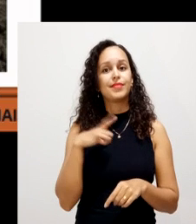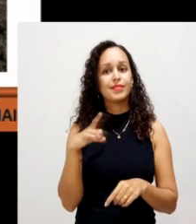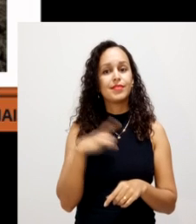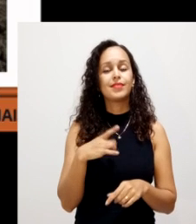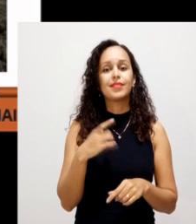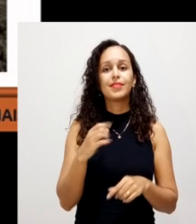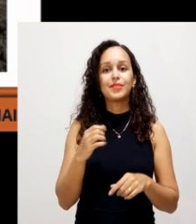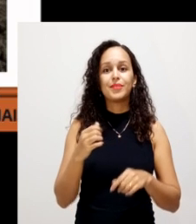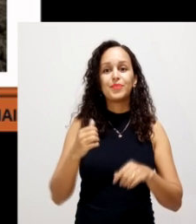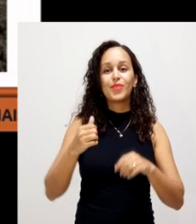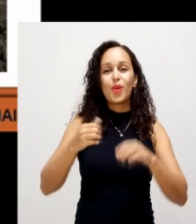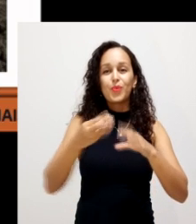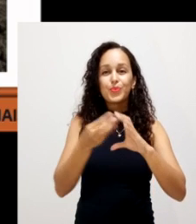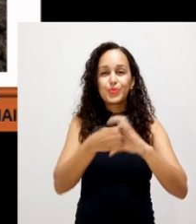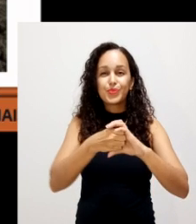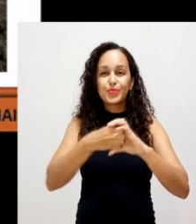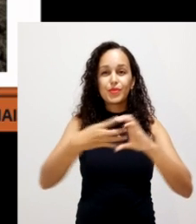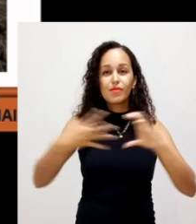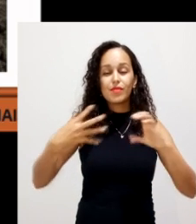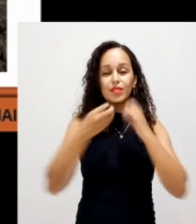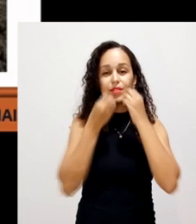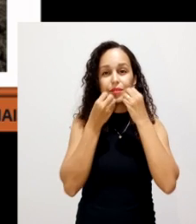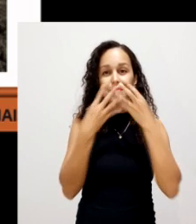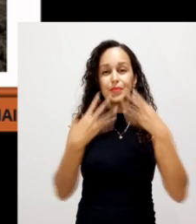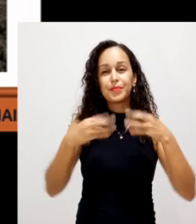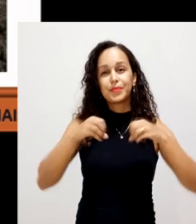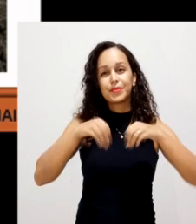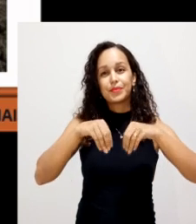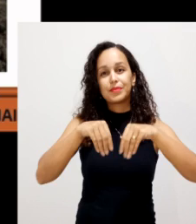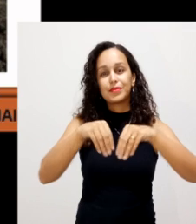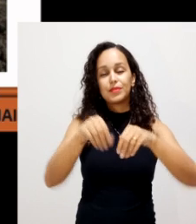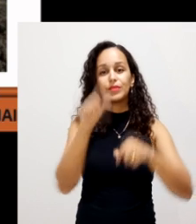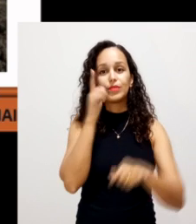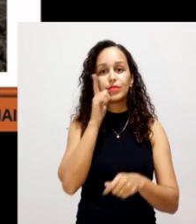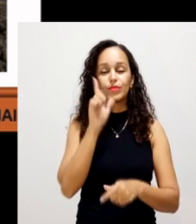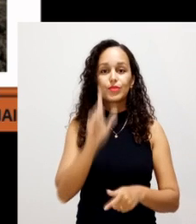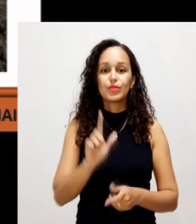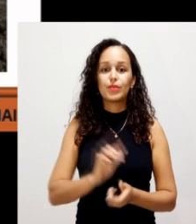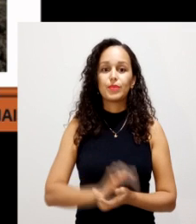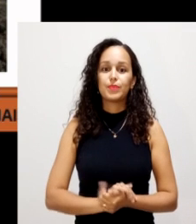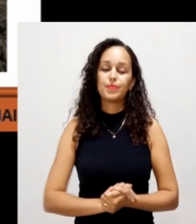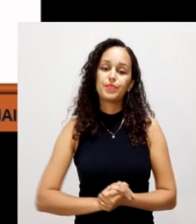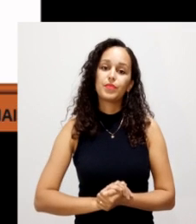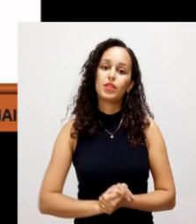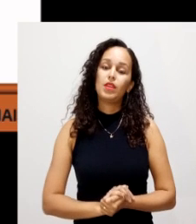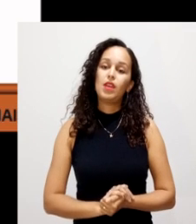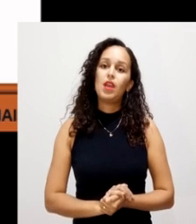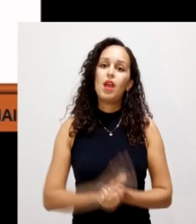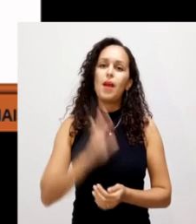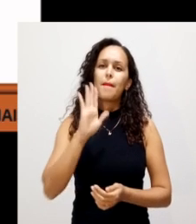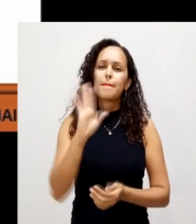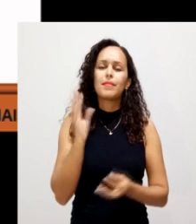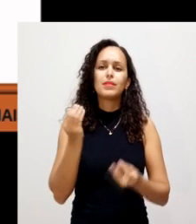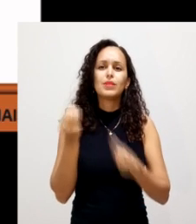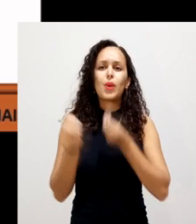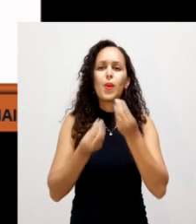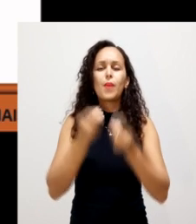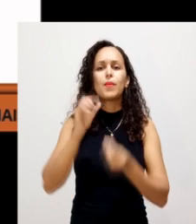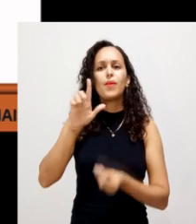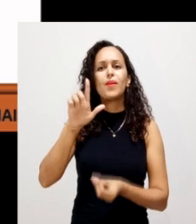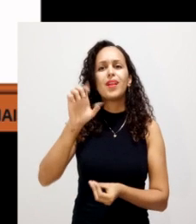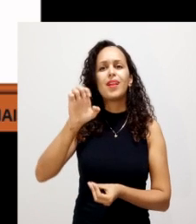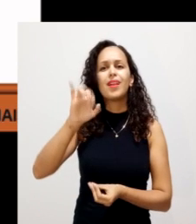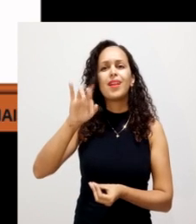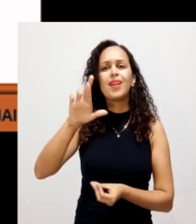qualidade física ao solo quando ele é incrementado. E como nós vamos montar essas